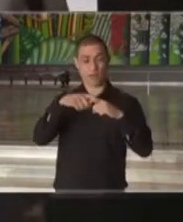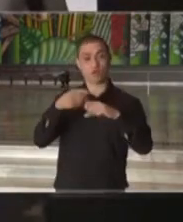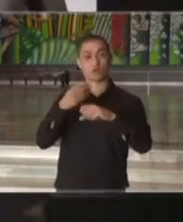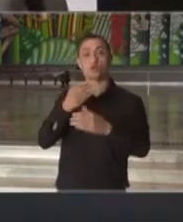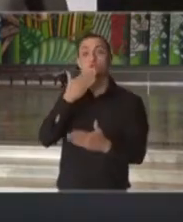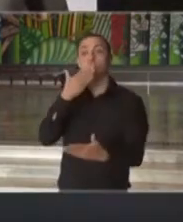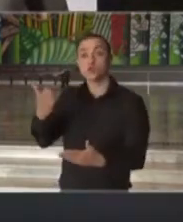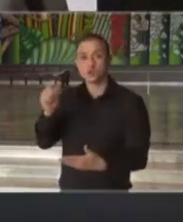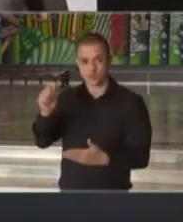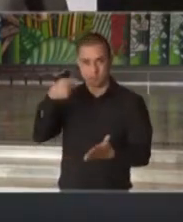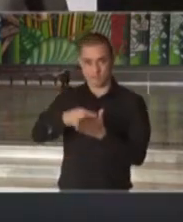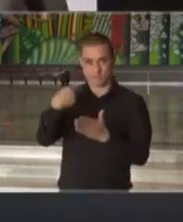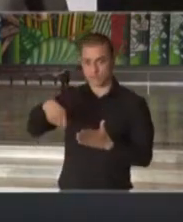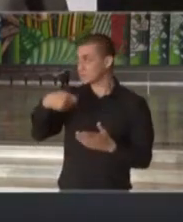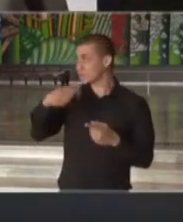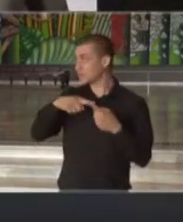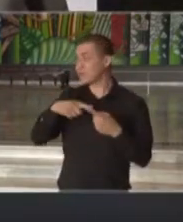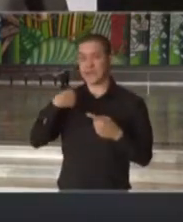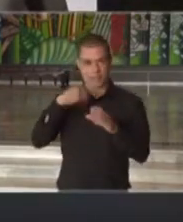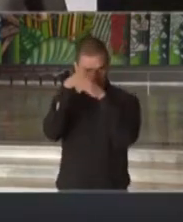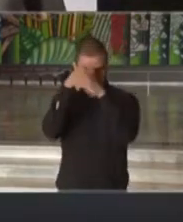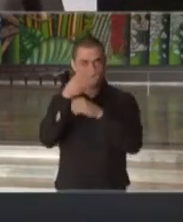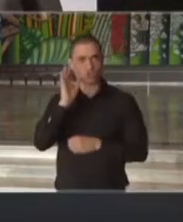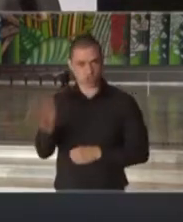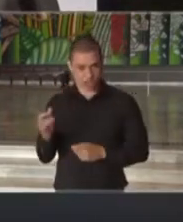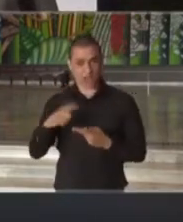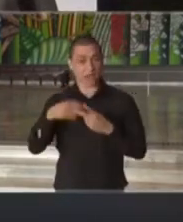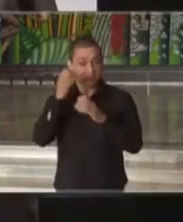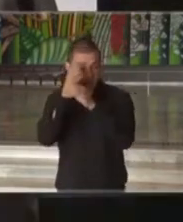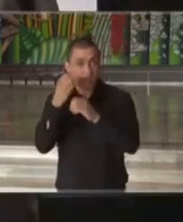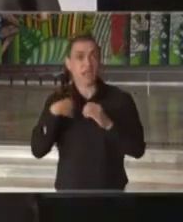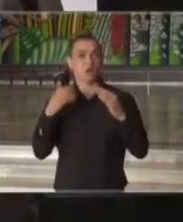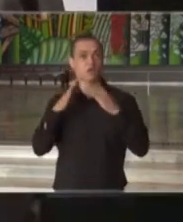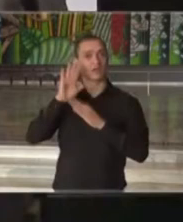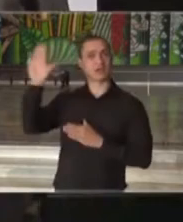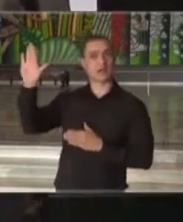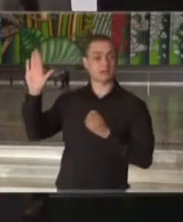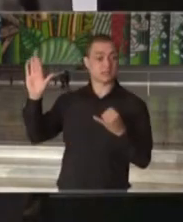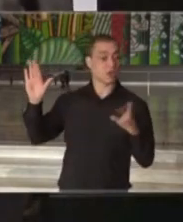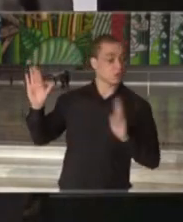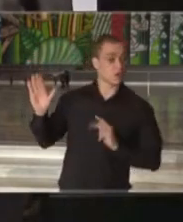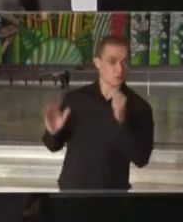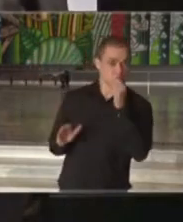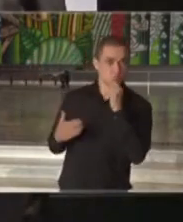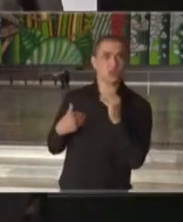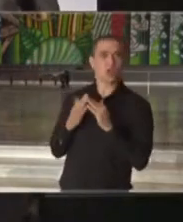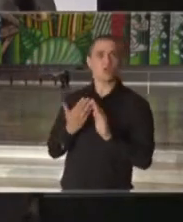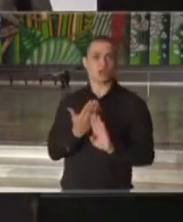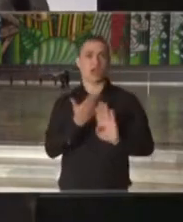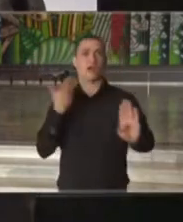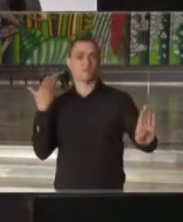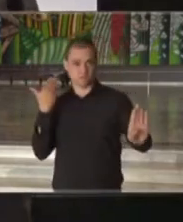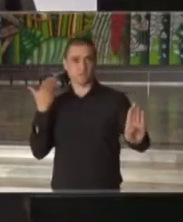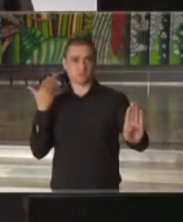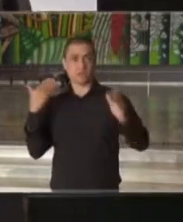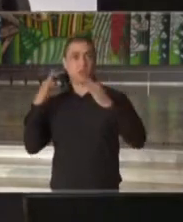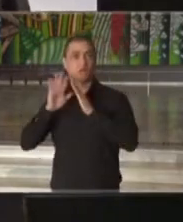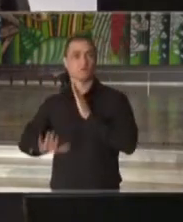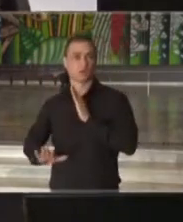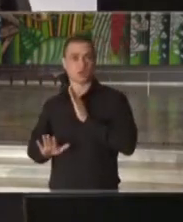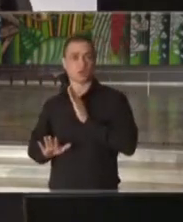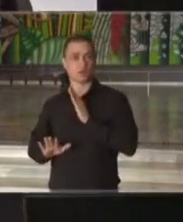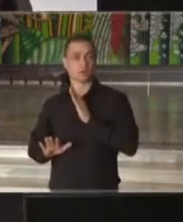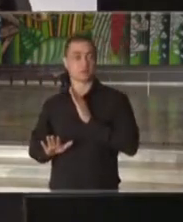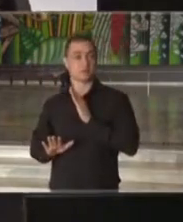exige nesses casos. Fiz o exame, testei, fiz quarentena enquanto não tinha o resultado deste exame,